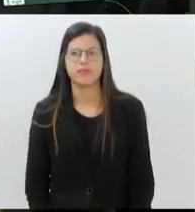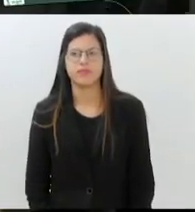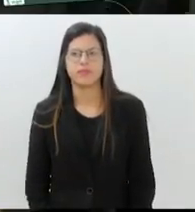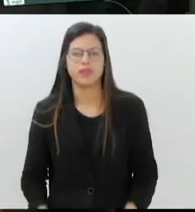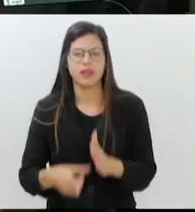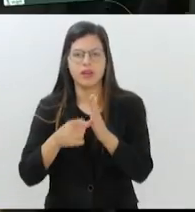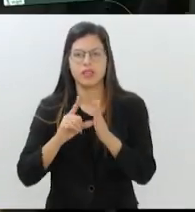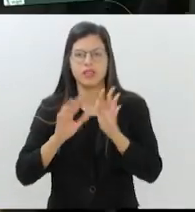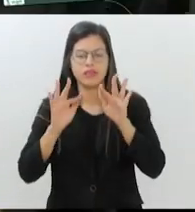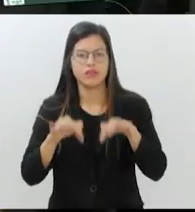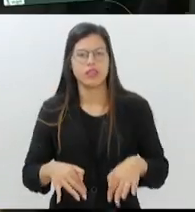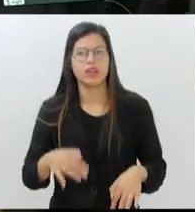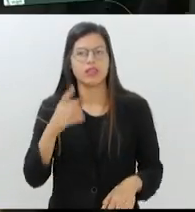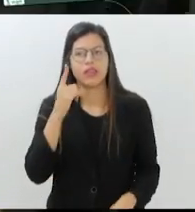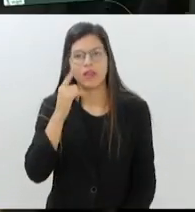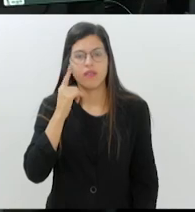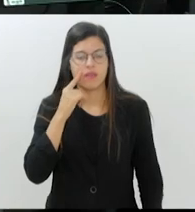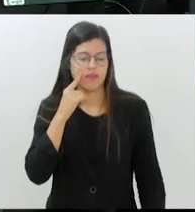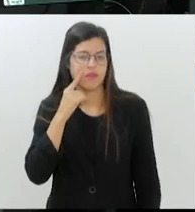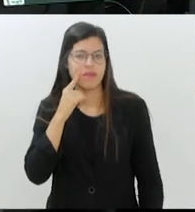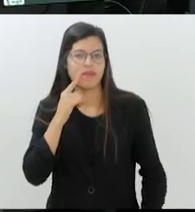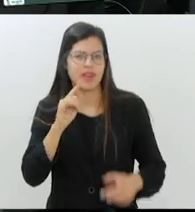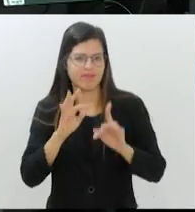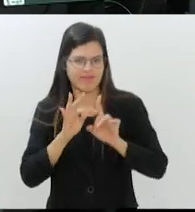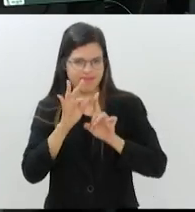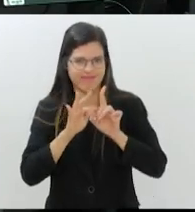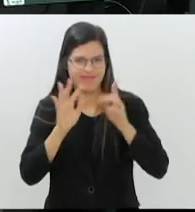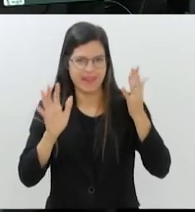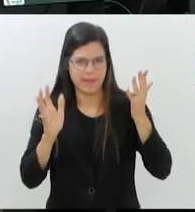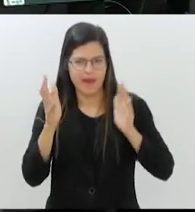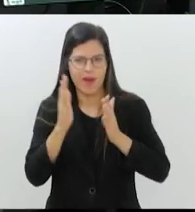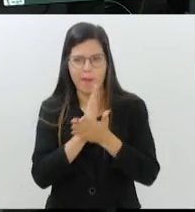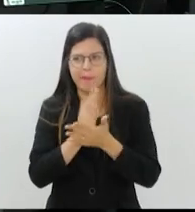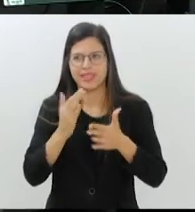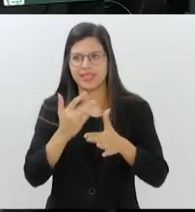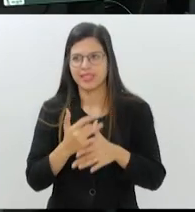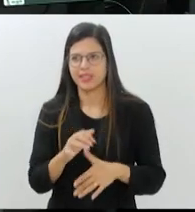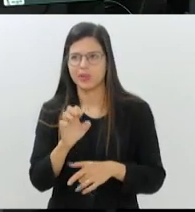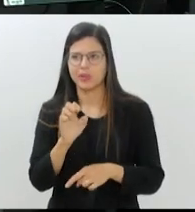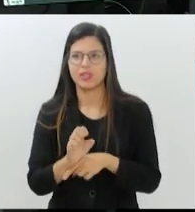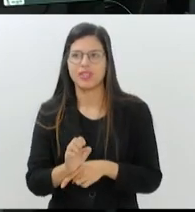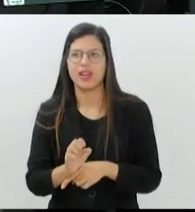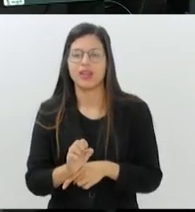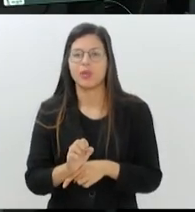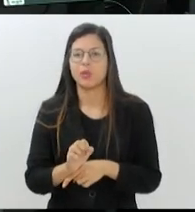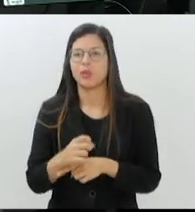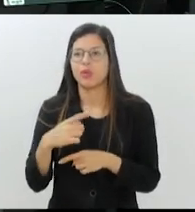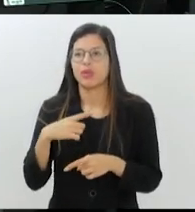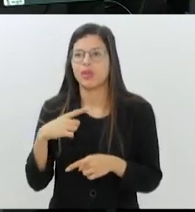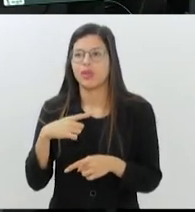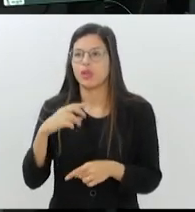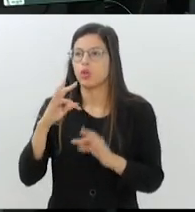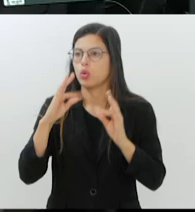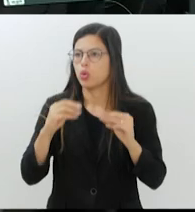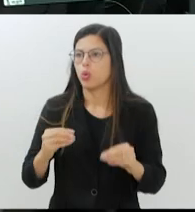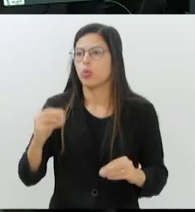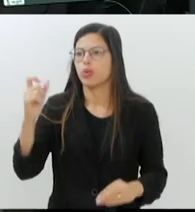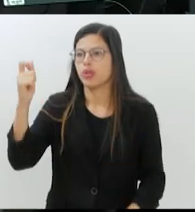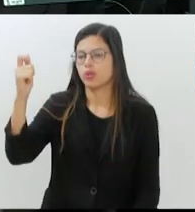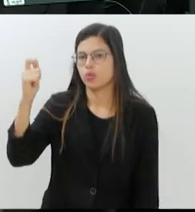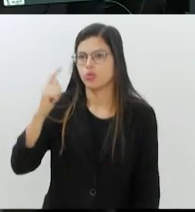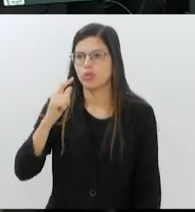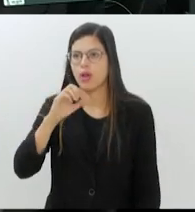E antes de encerrar vamos dar uma olhada no tempo em algumas cidades do estado. Você vê aqui na tela as cidades aqui todas com sol.